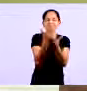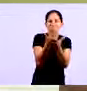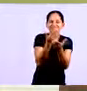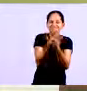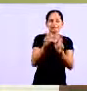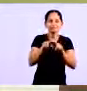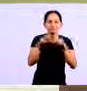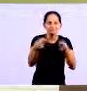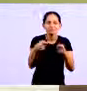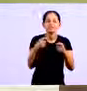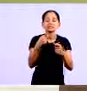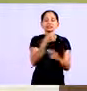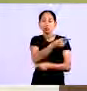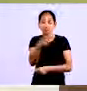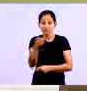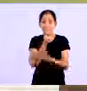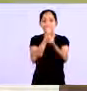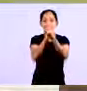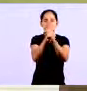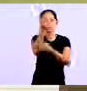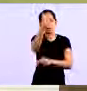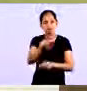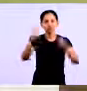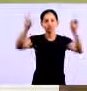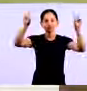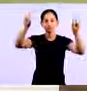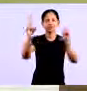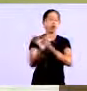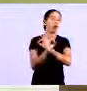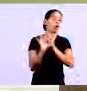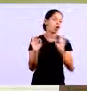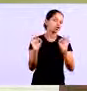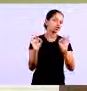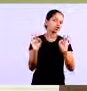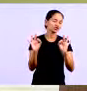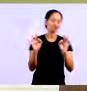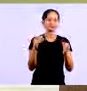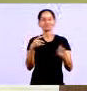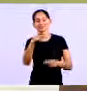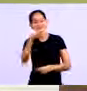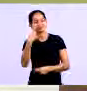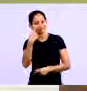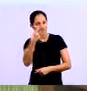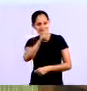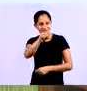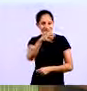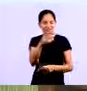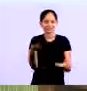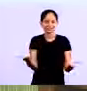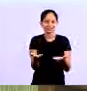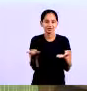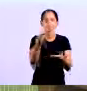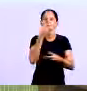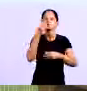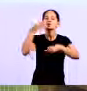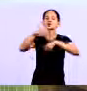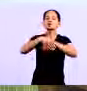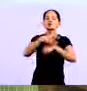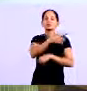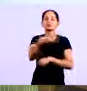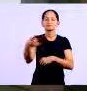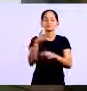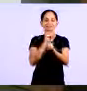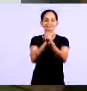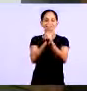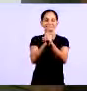iquem Na semana que vem Estaremos aqui Com mais um assunto Supimpa De ótimo interesse Para todos nós Tá Boa noite gente Até a semana que